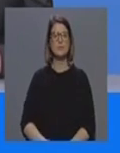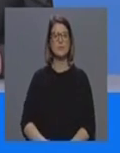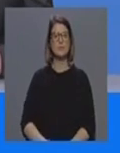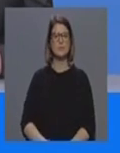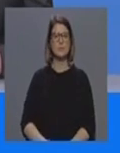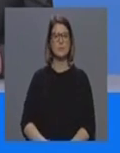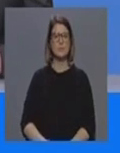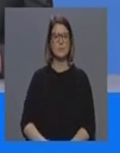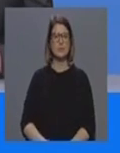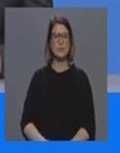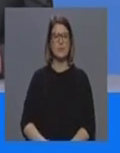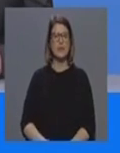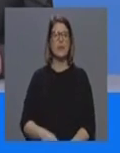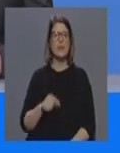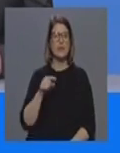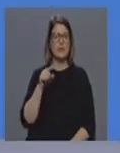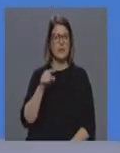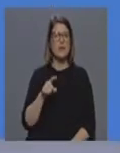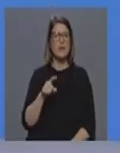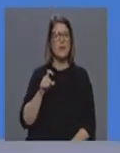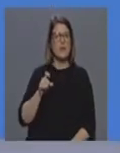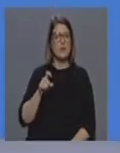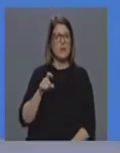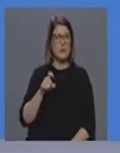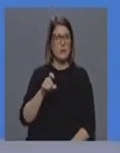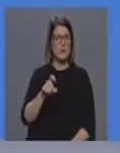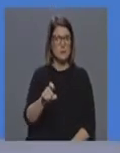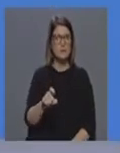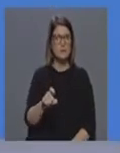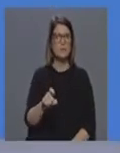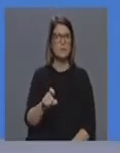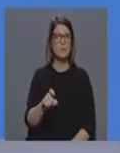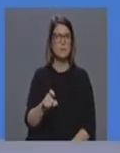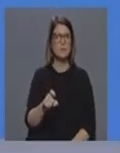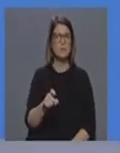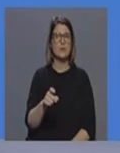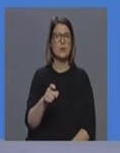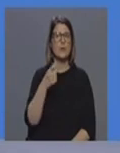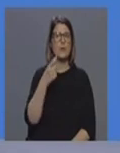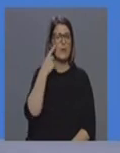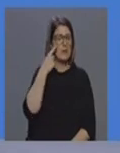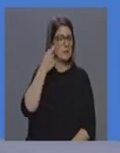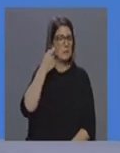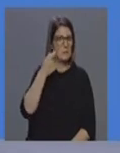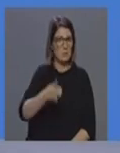Este é um vírus que é pouco conhecido, sim.